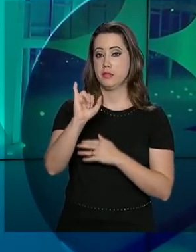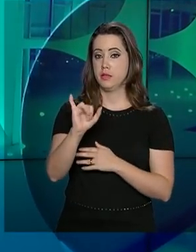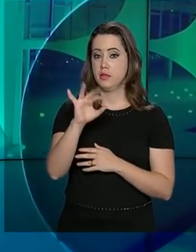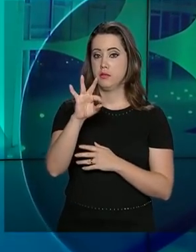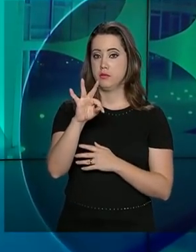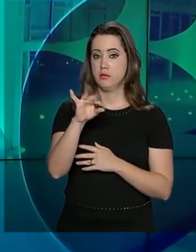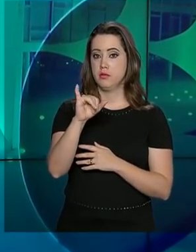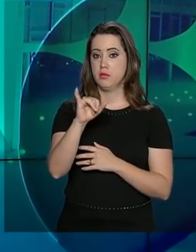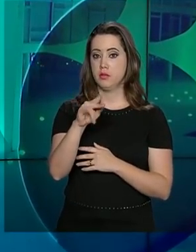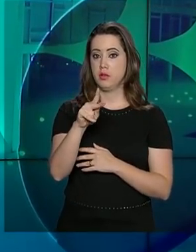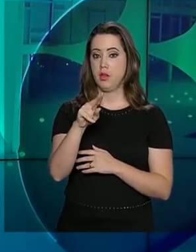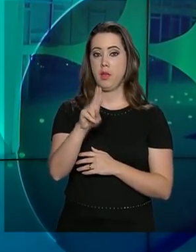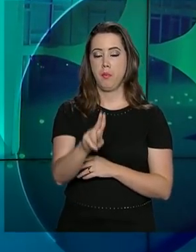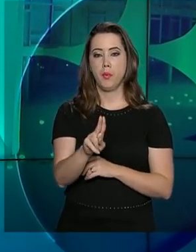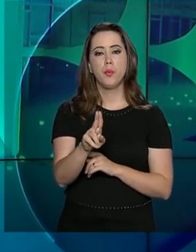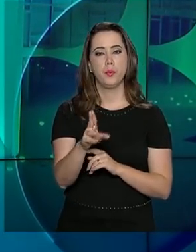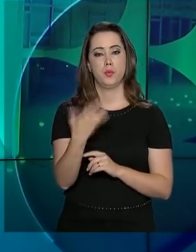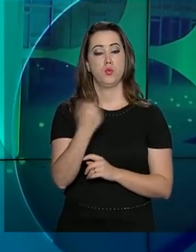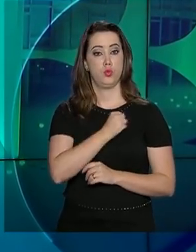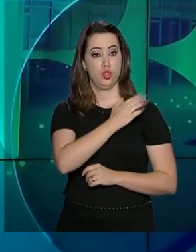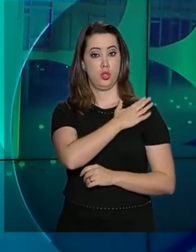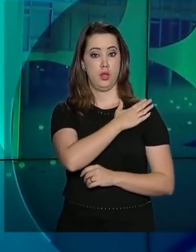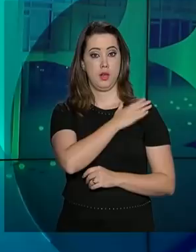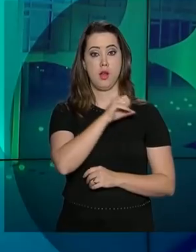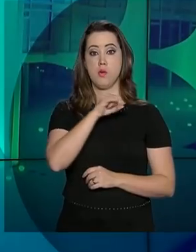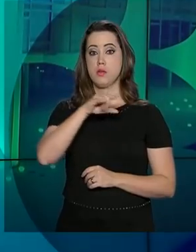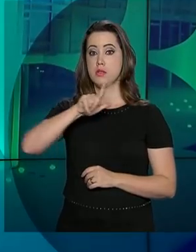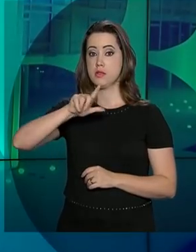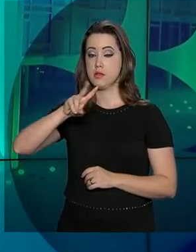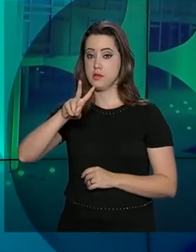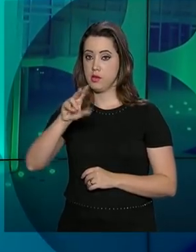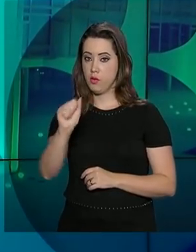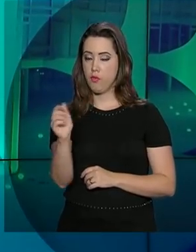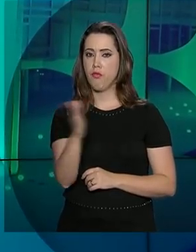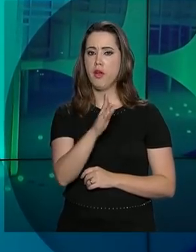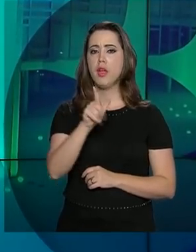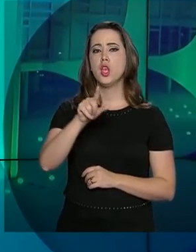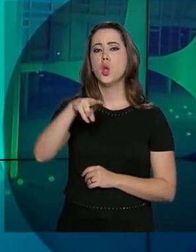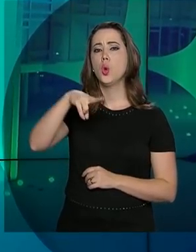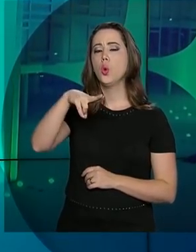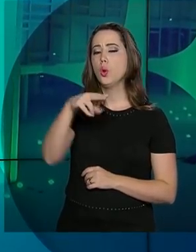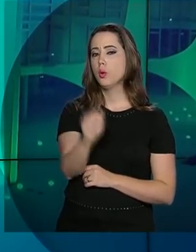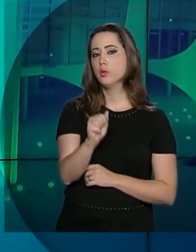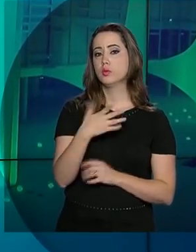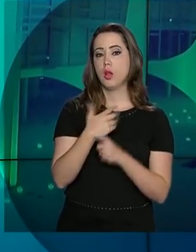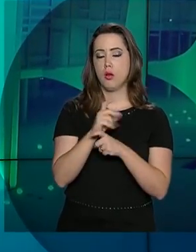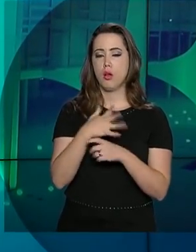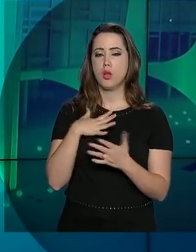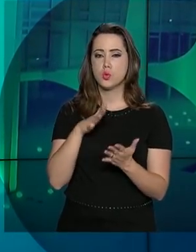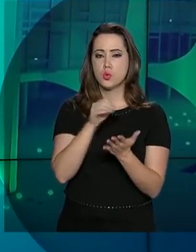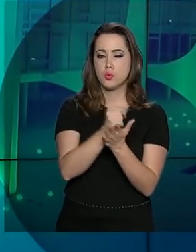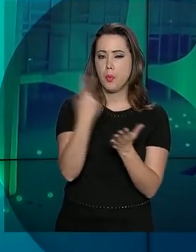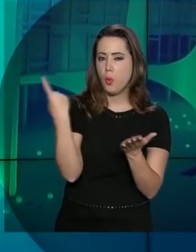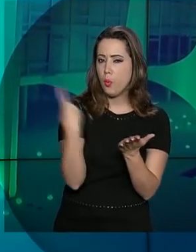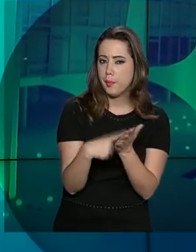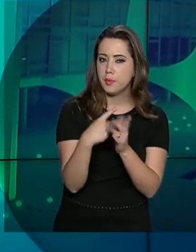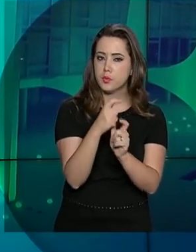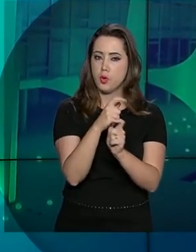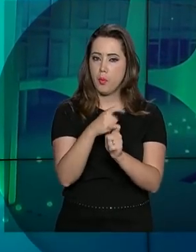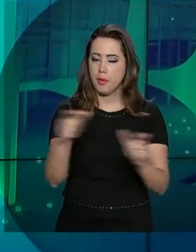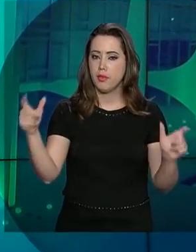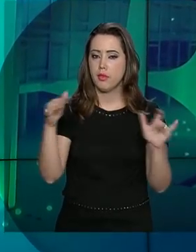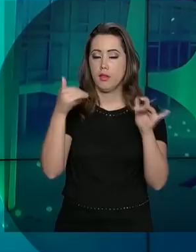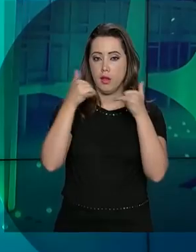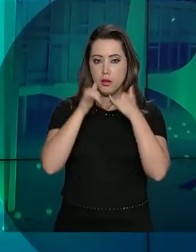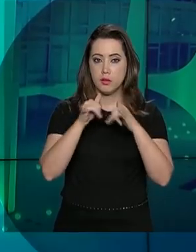Joaquim Silva e Luna assume a hidrelétrica com a missão de ampliar a parceria no setor de energia elétrica com o